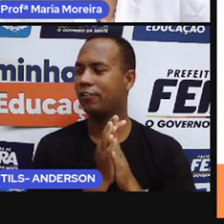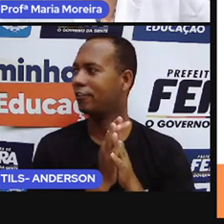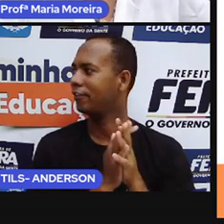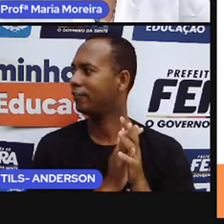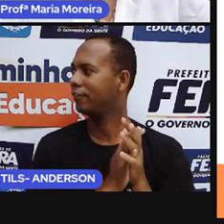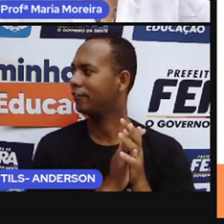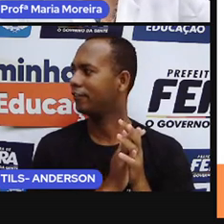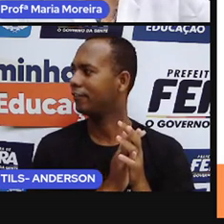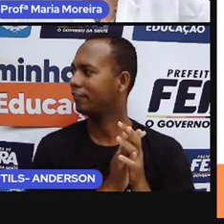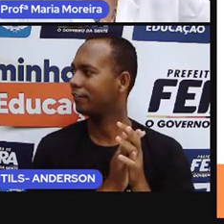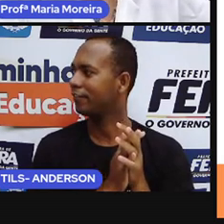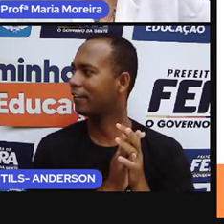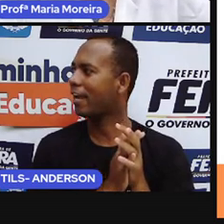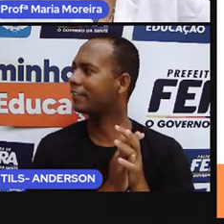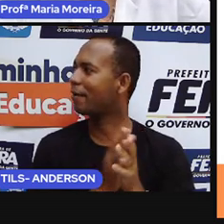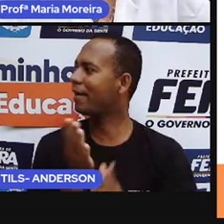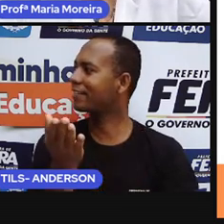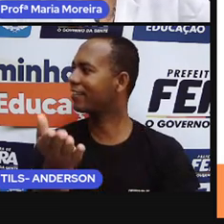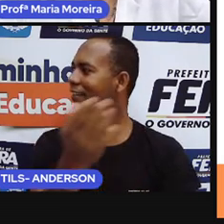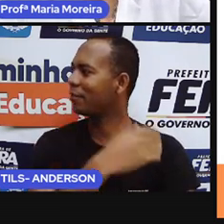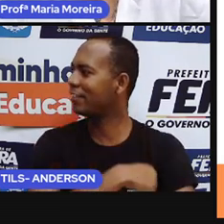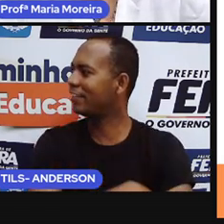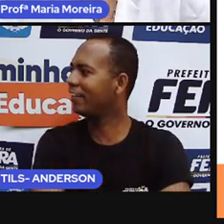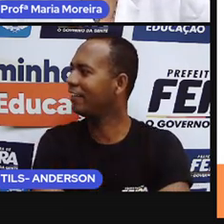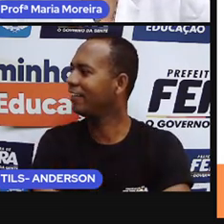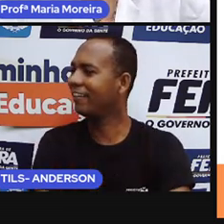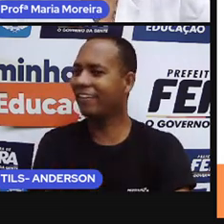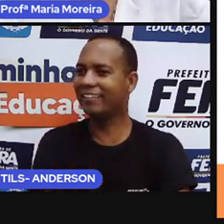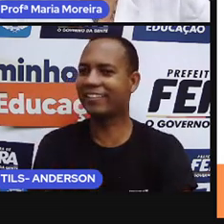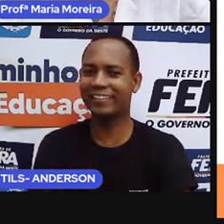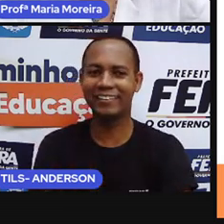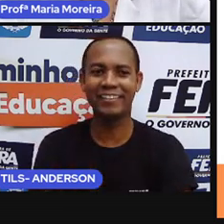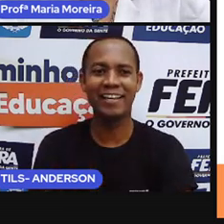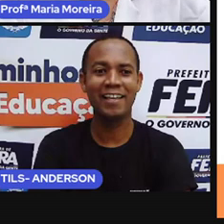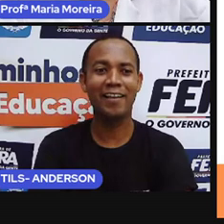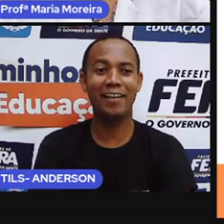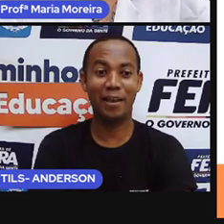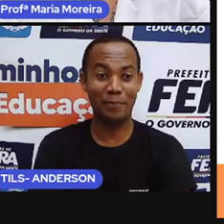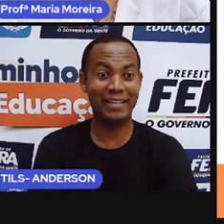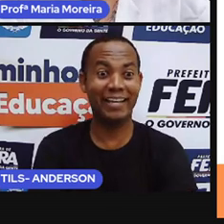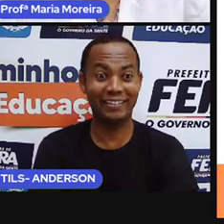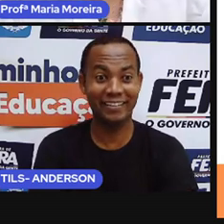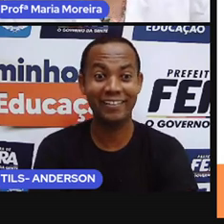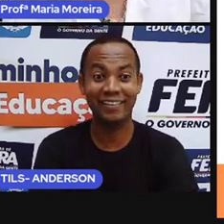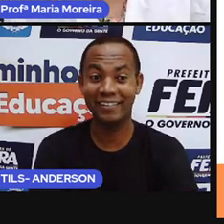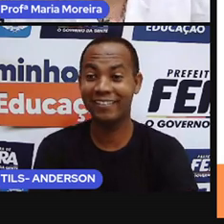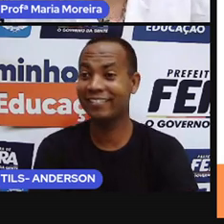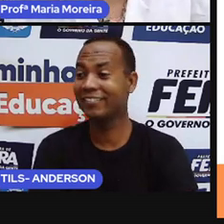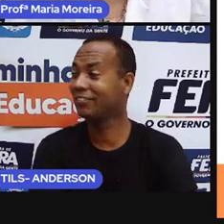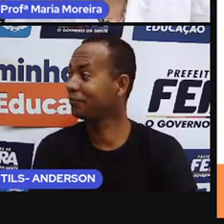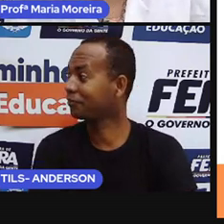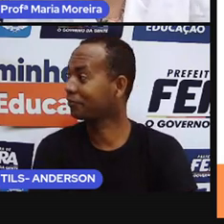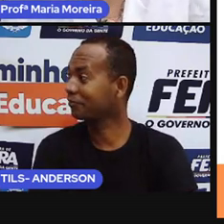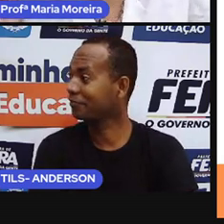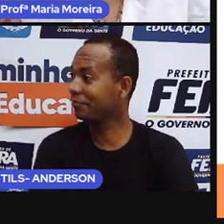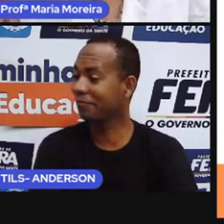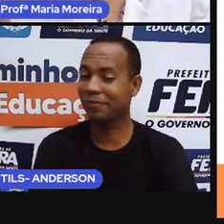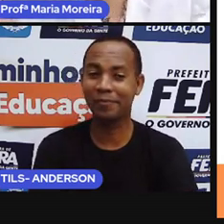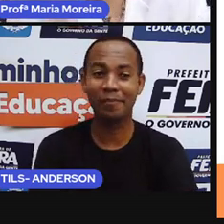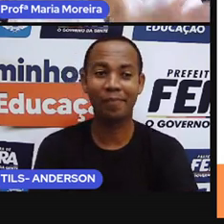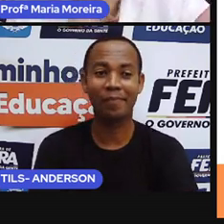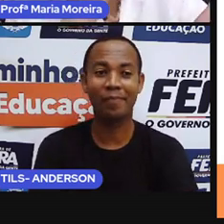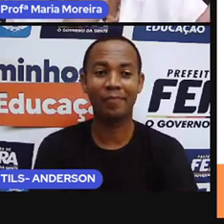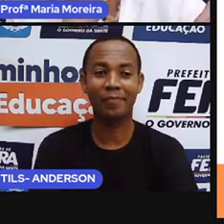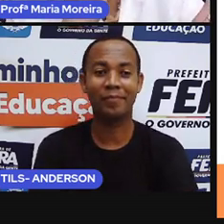Vai aparecer aí a minha turma. Milena, que mordida, que é brincadeira. É brincadeira, tinha. Você vai falar.